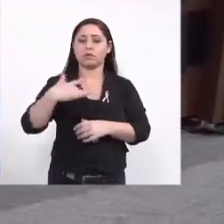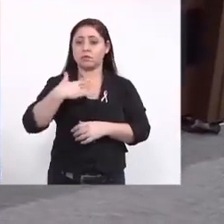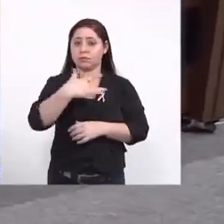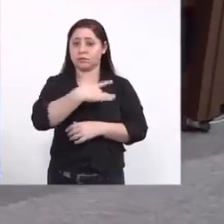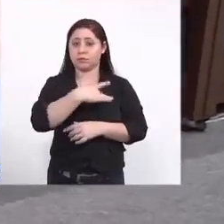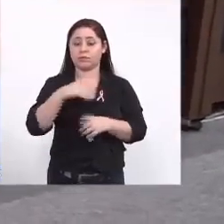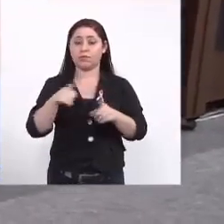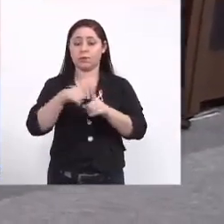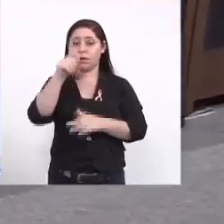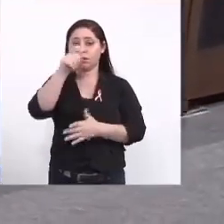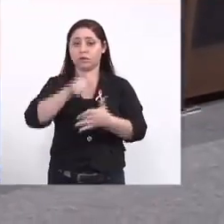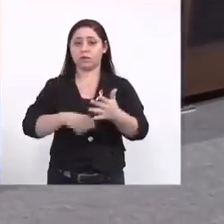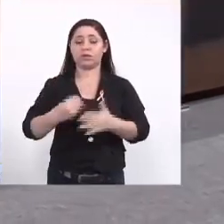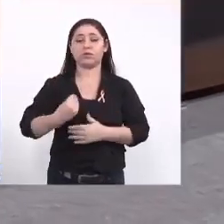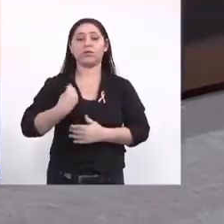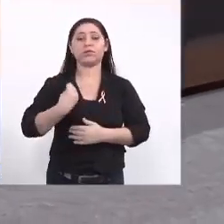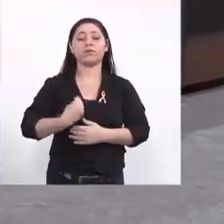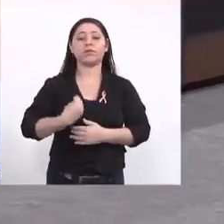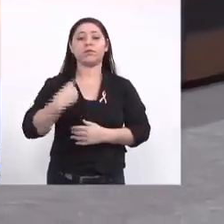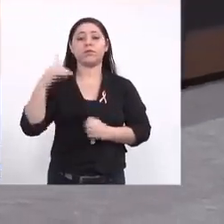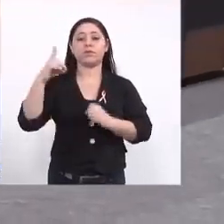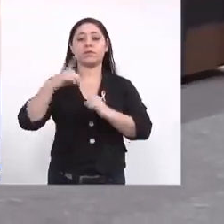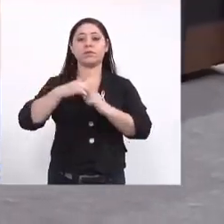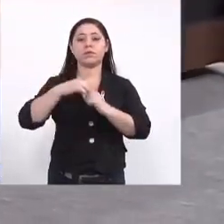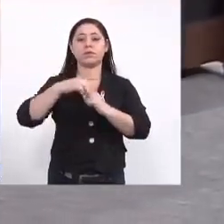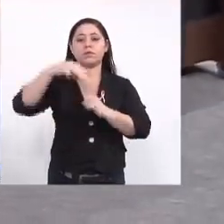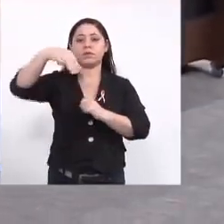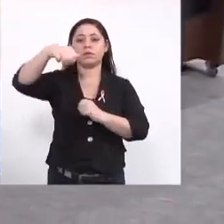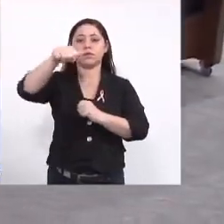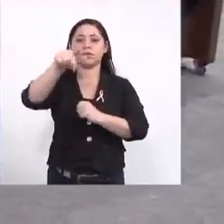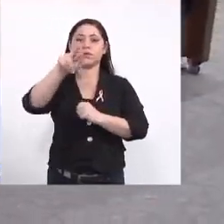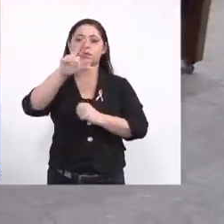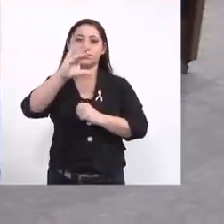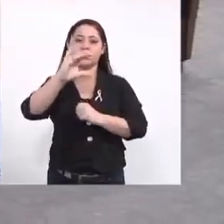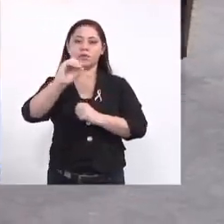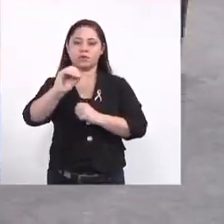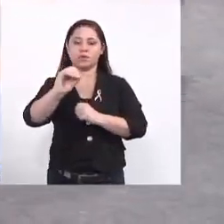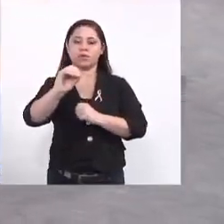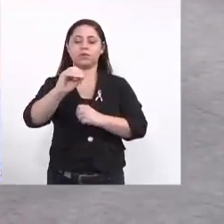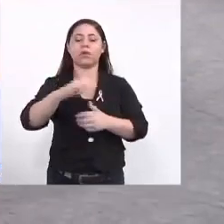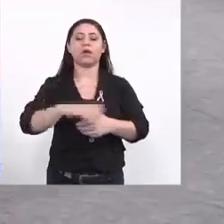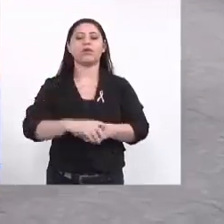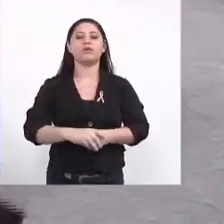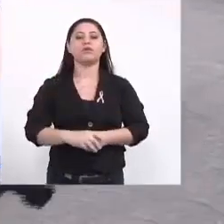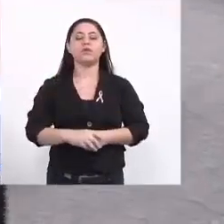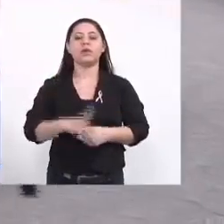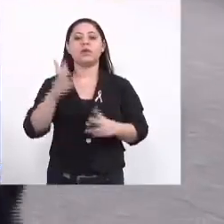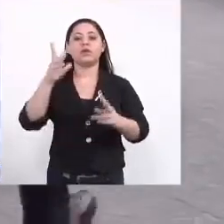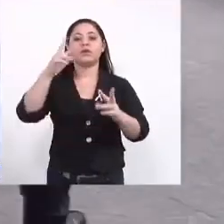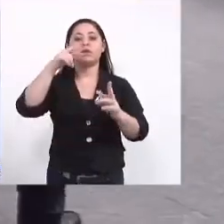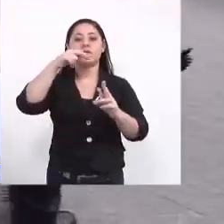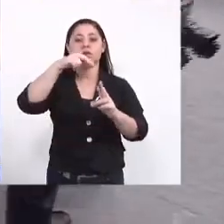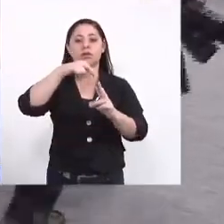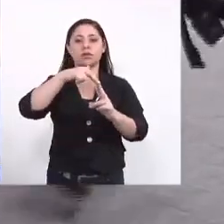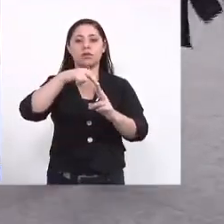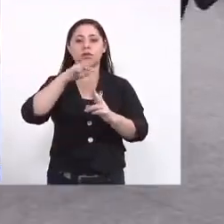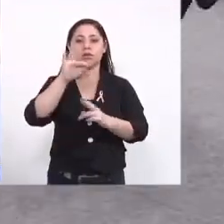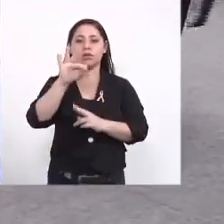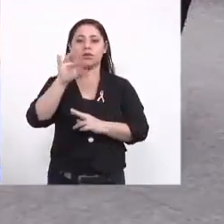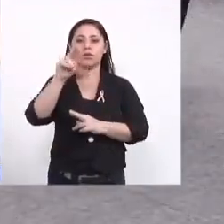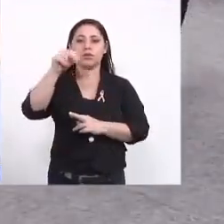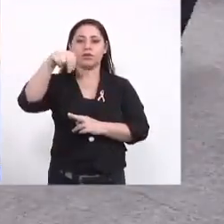registrando a presença do doutor Márcio de Araújo Pereira que representa aqui o